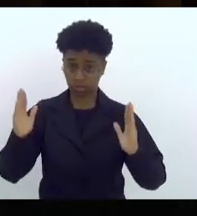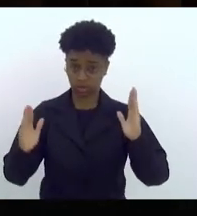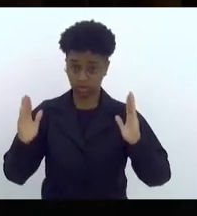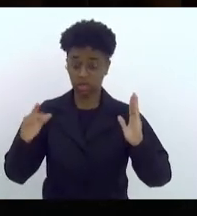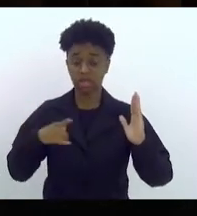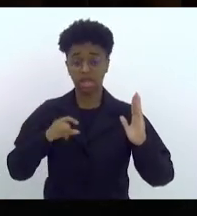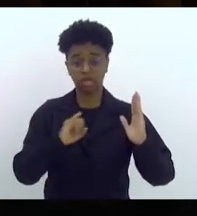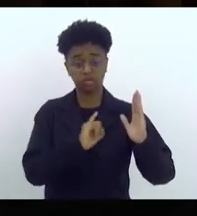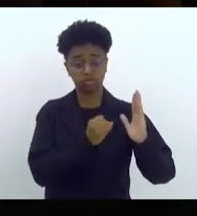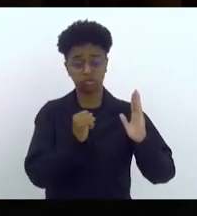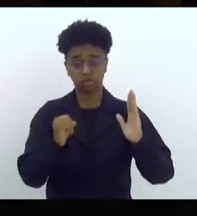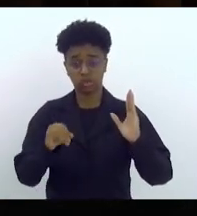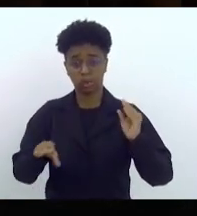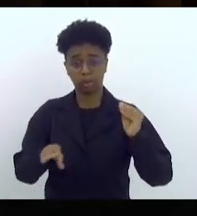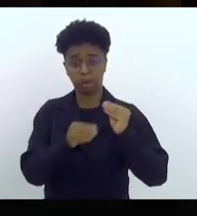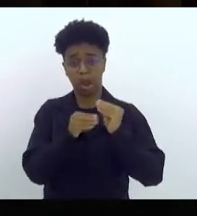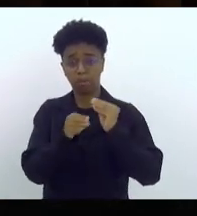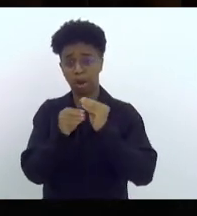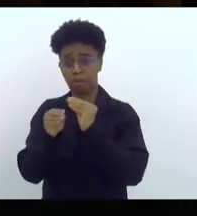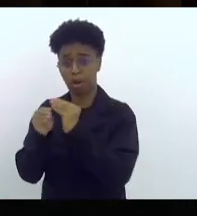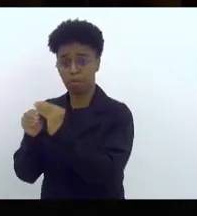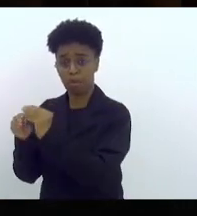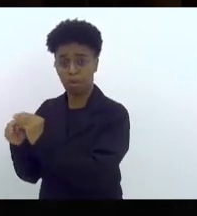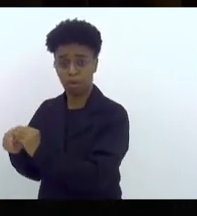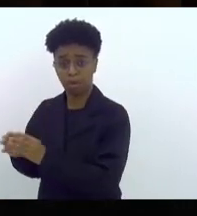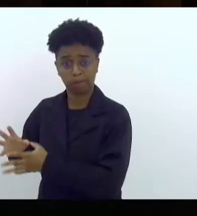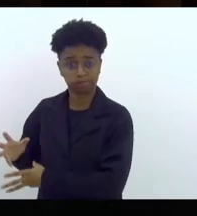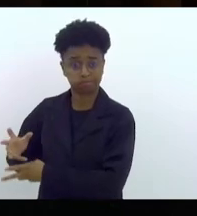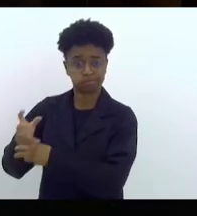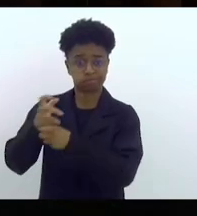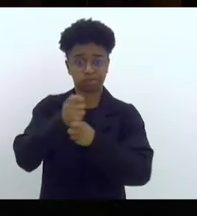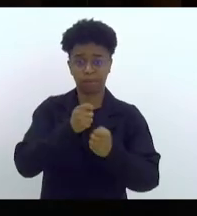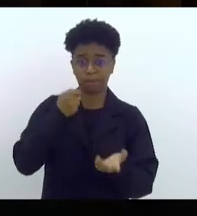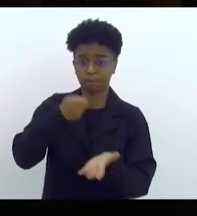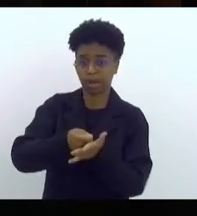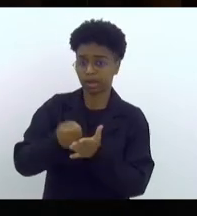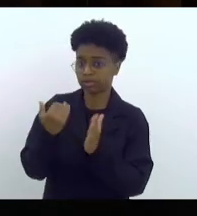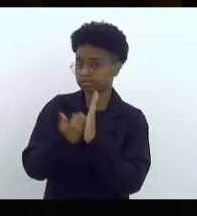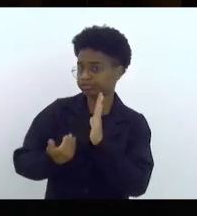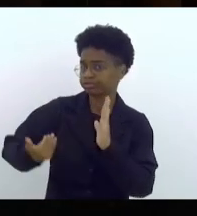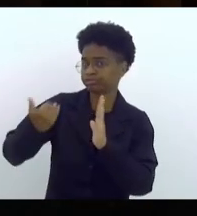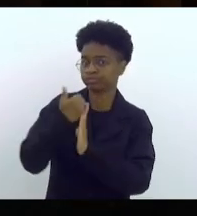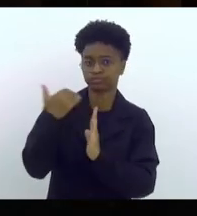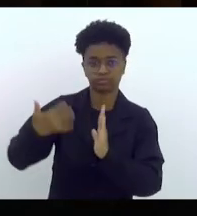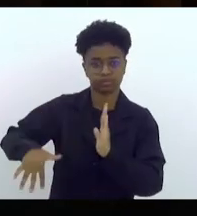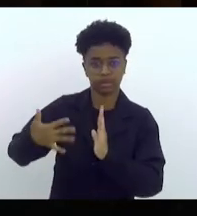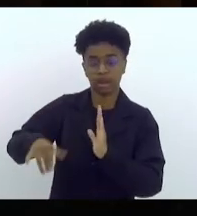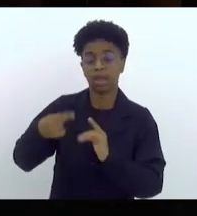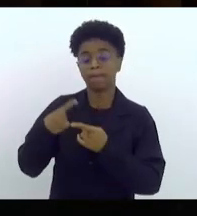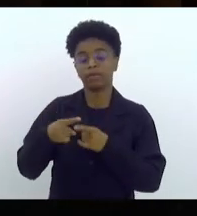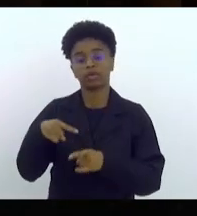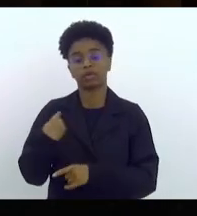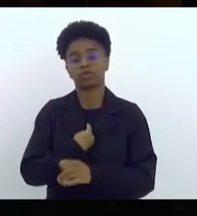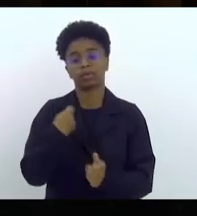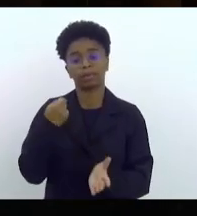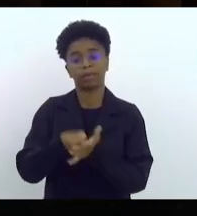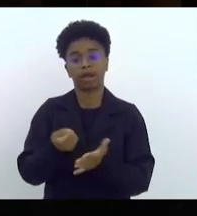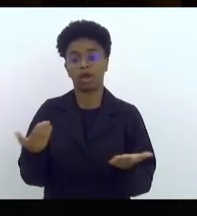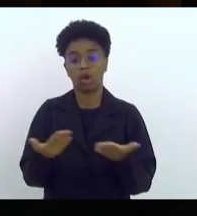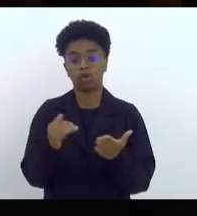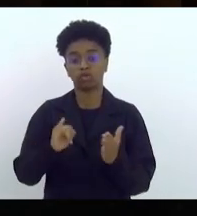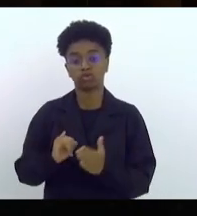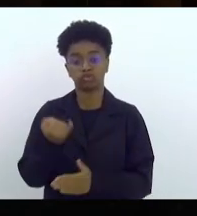juros acumulados ficará para o Estado pagar. Porque nós estamos pagando juros ponderados médios hoje